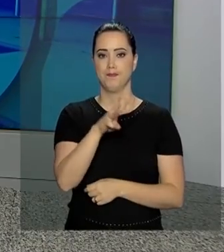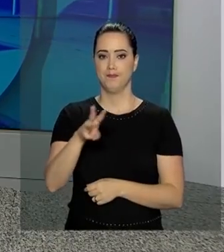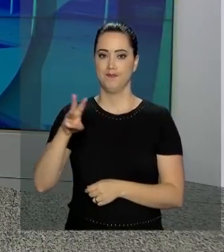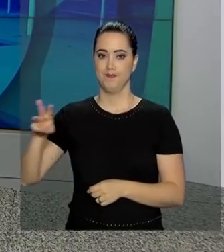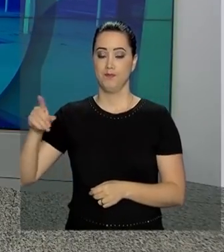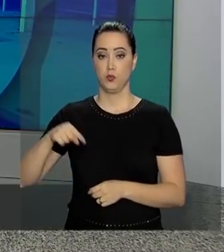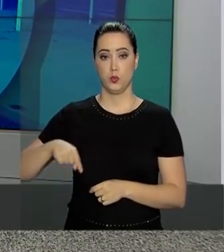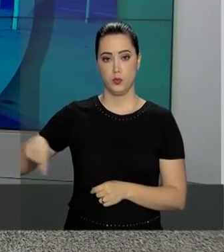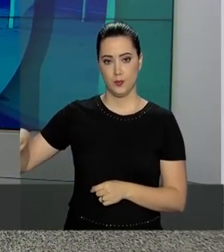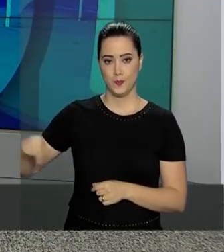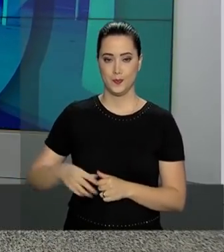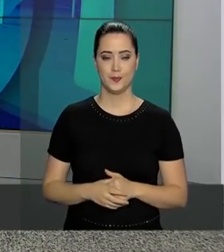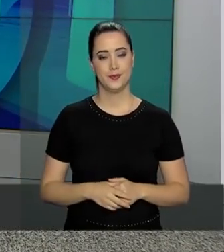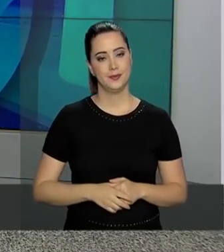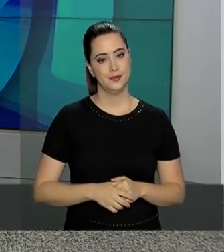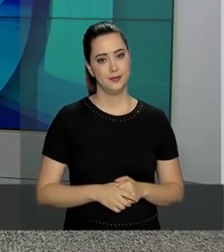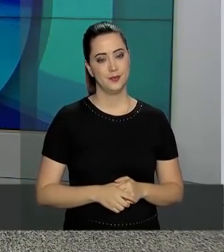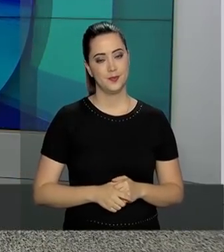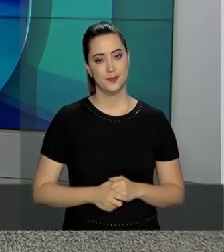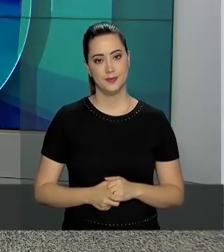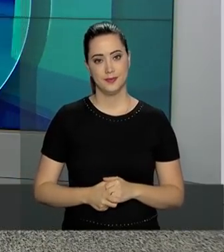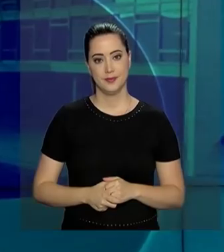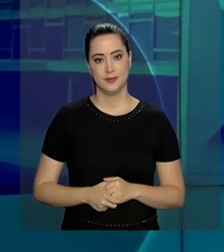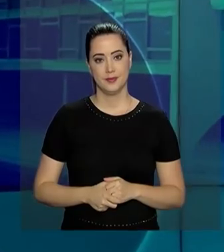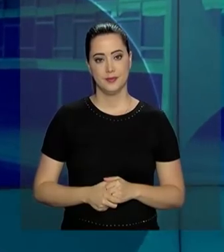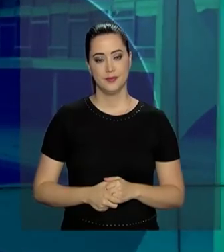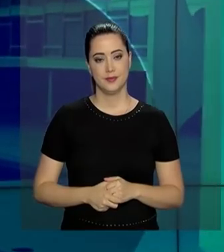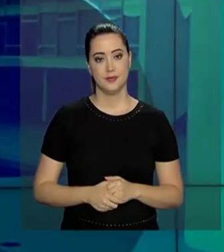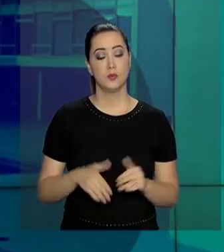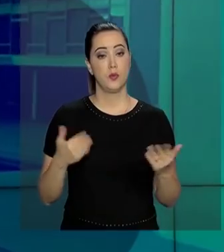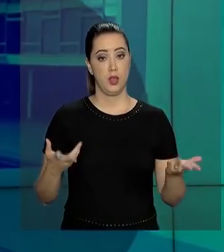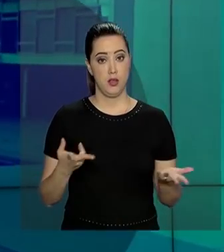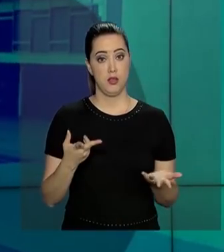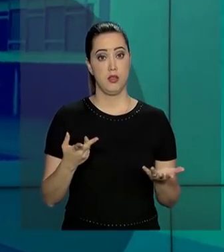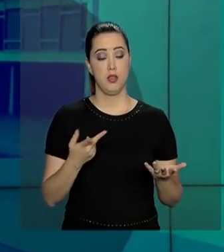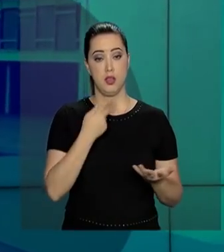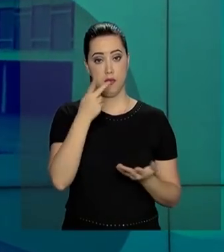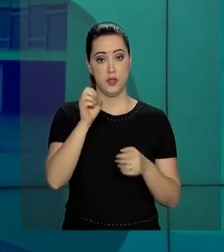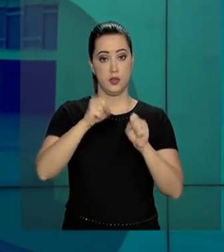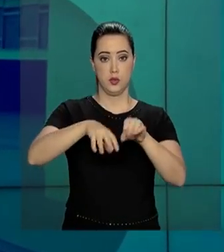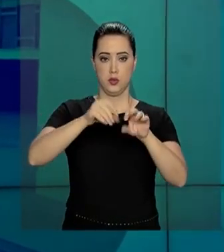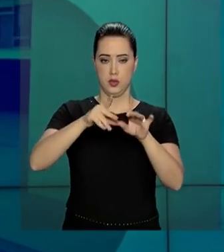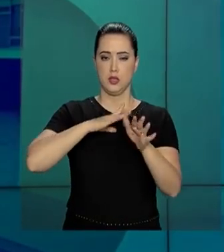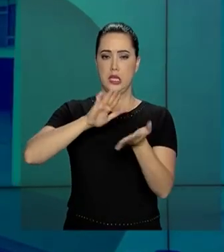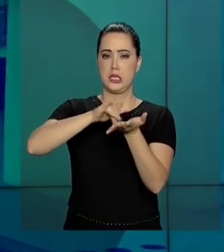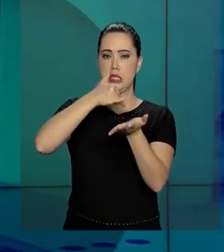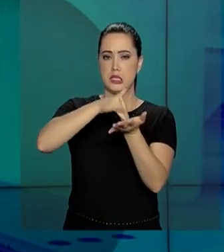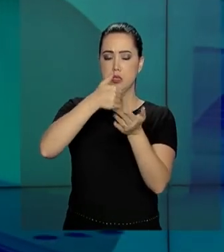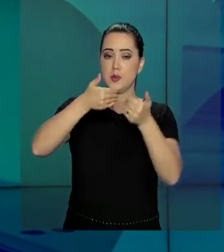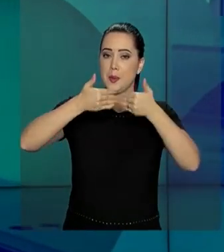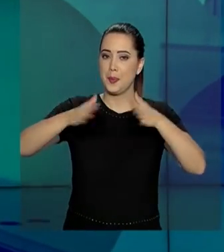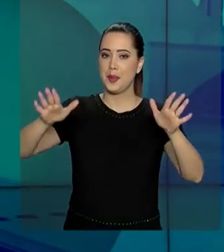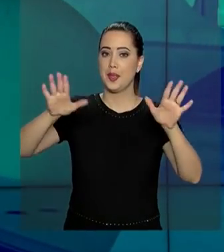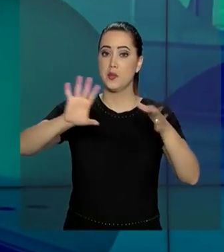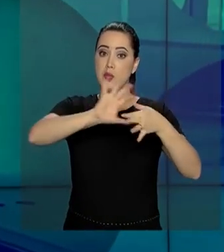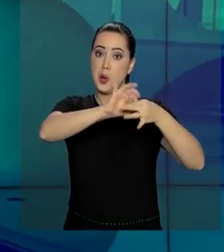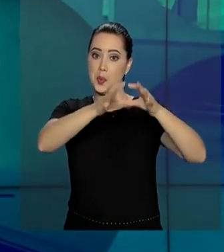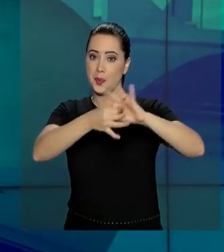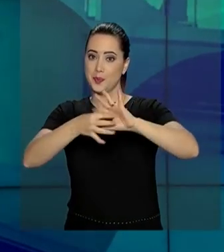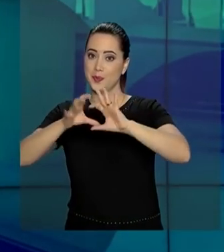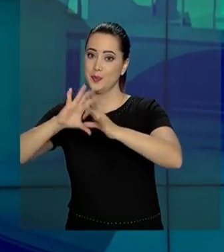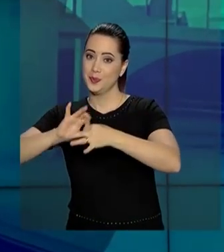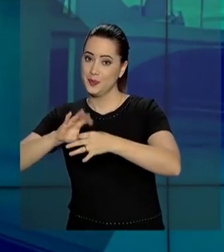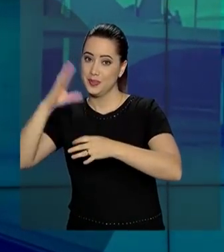acessar o site do Ministério da Educação. E ainda sobre educação, tem inscrições abertas para a Olimpíada